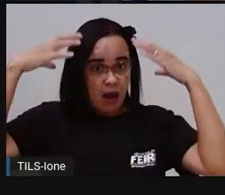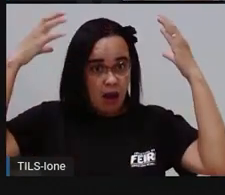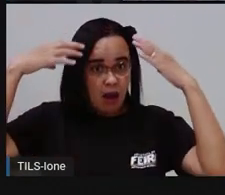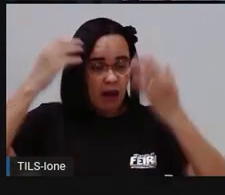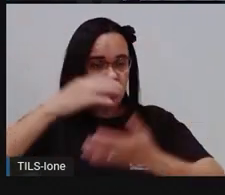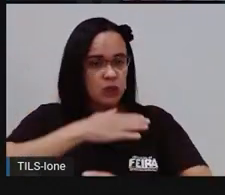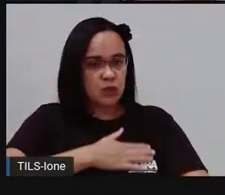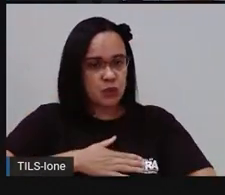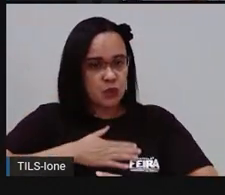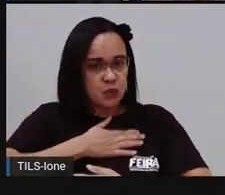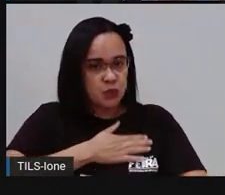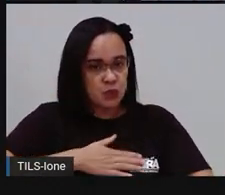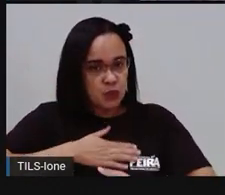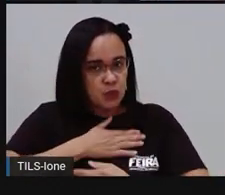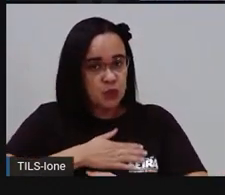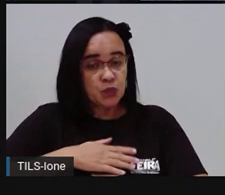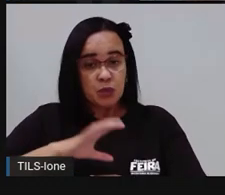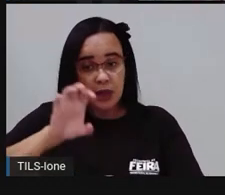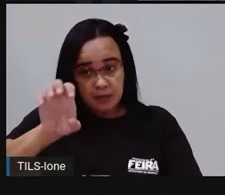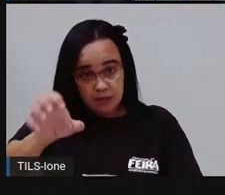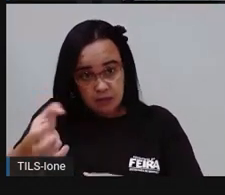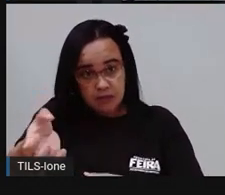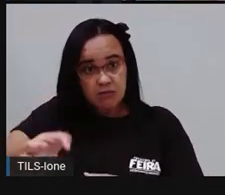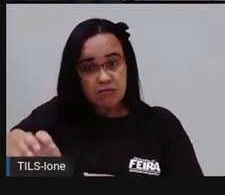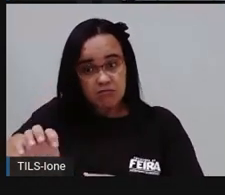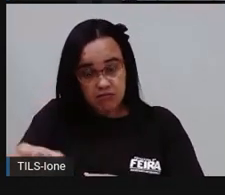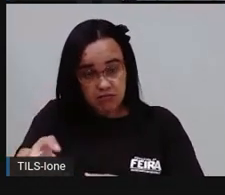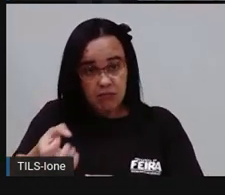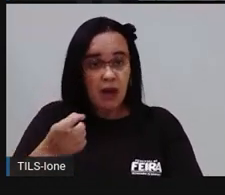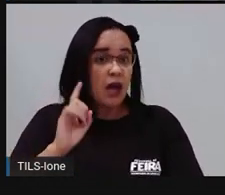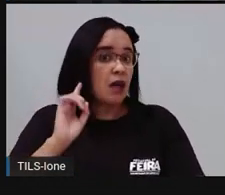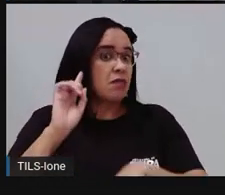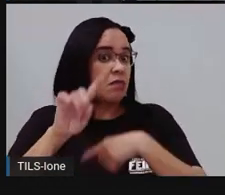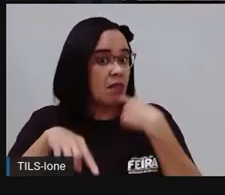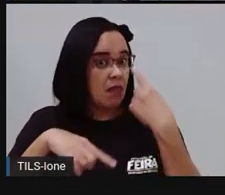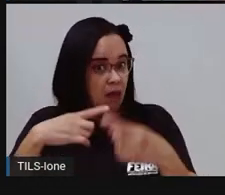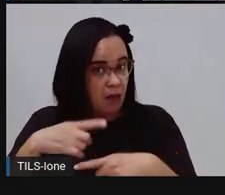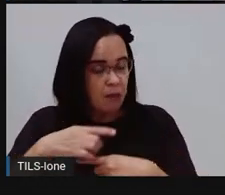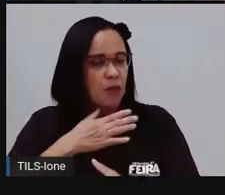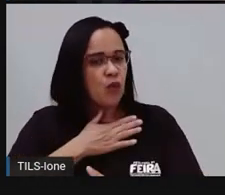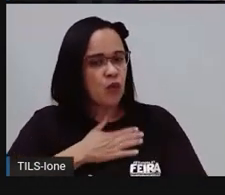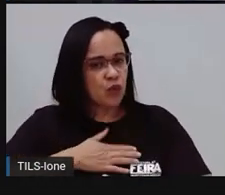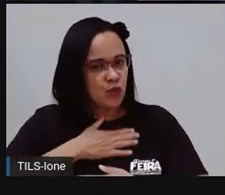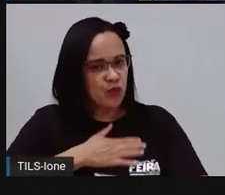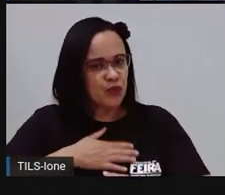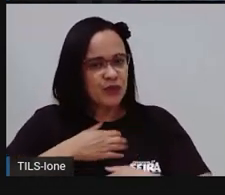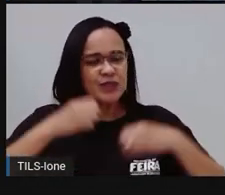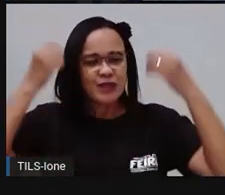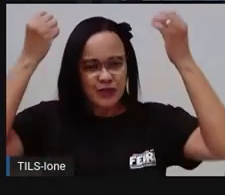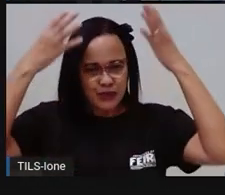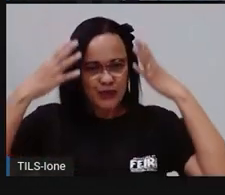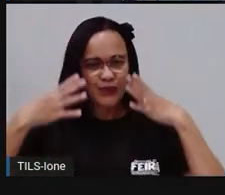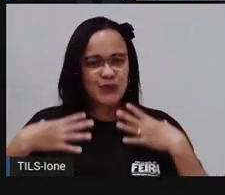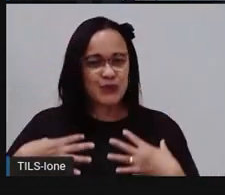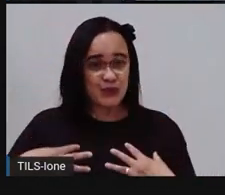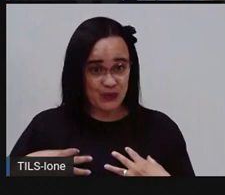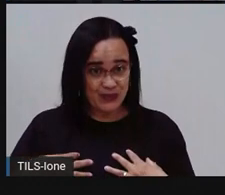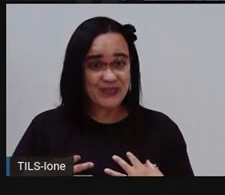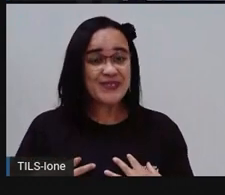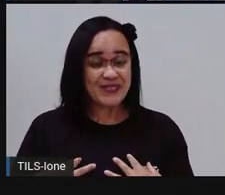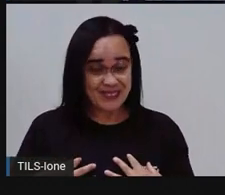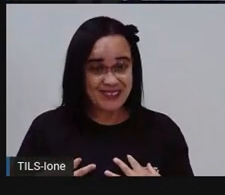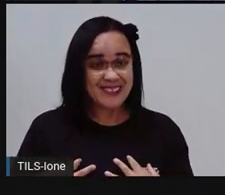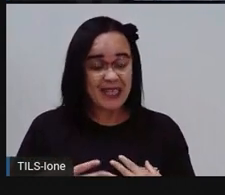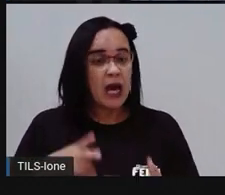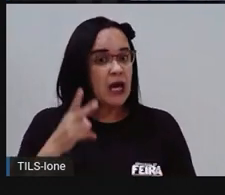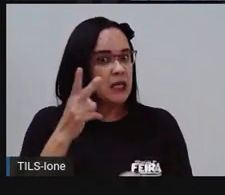a torneira, passa o sabão pelo corpo e depois liga novamente o chuveiro e se enxágua, né? Então, sempre